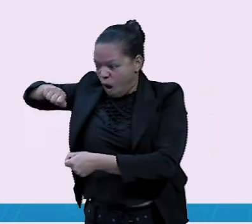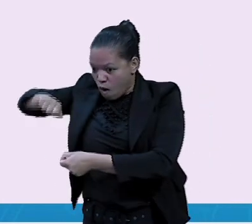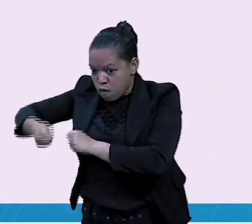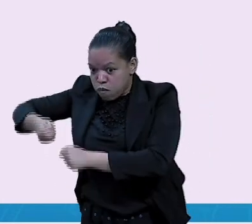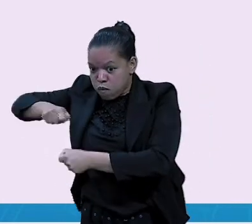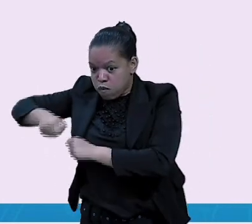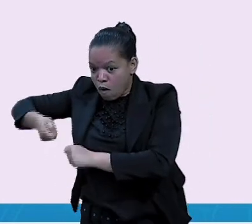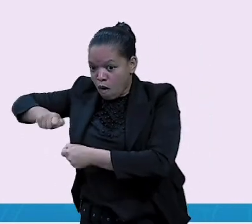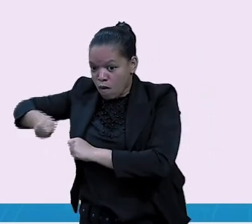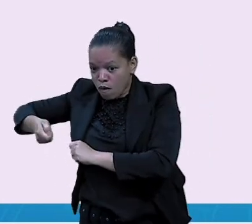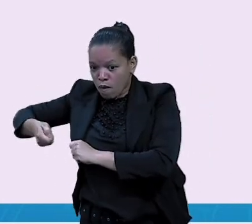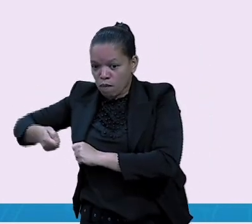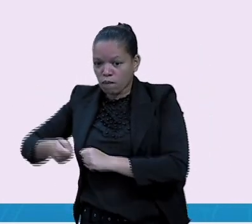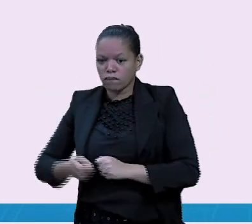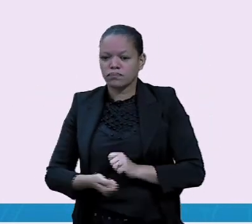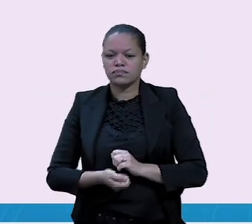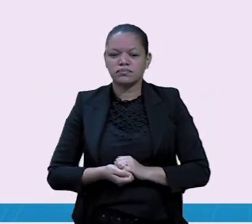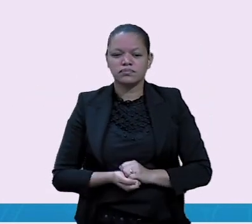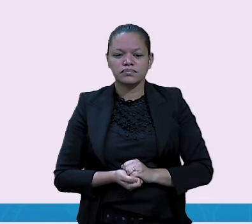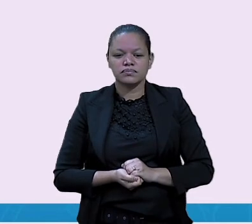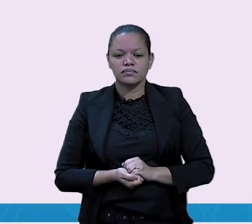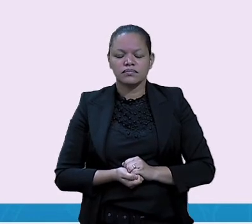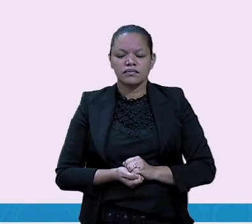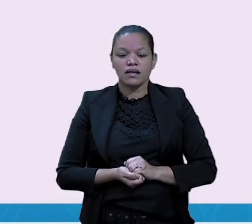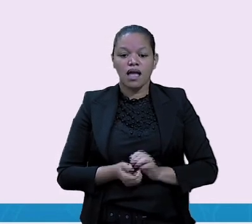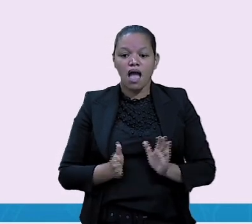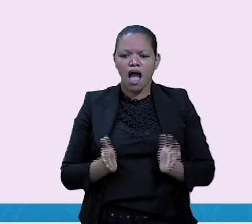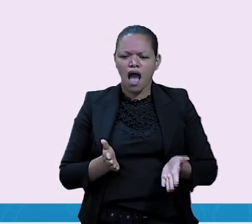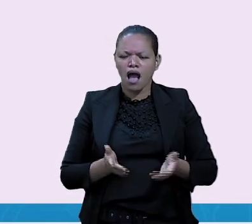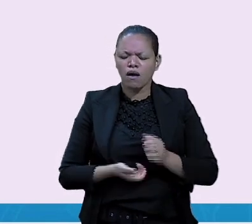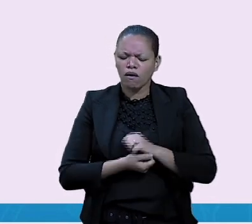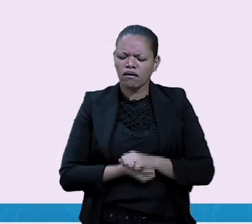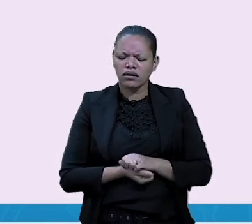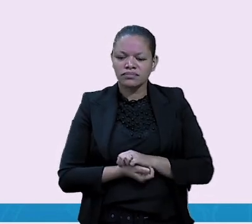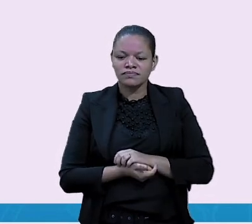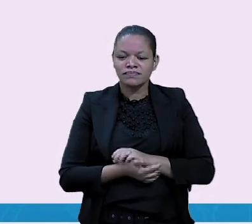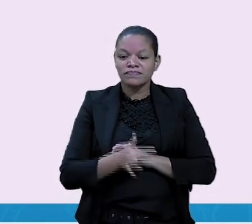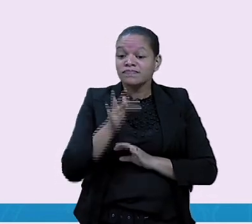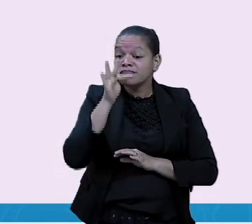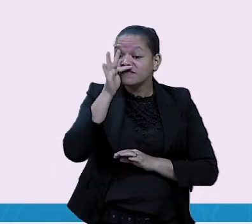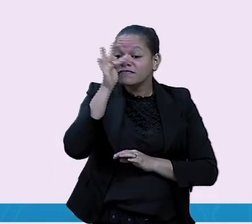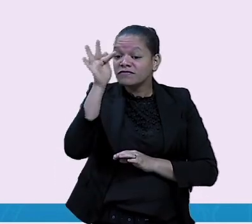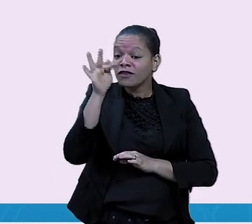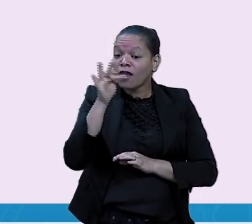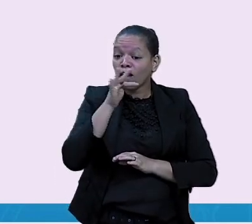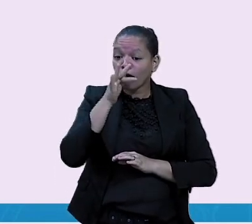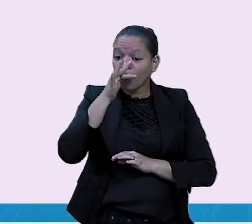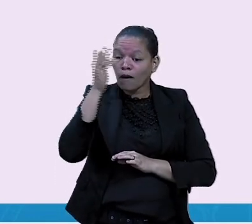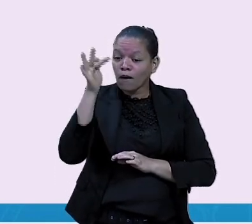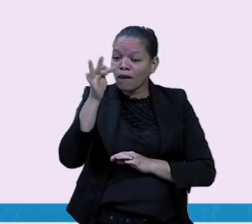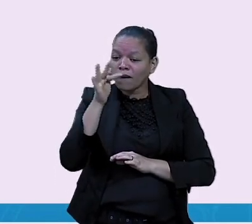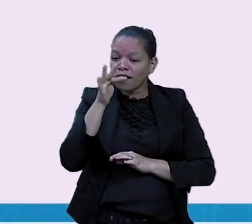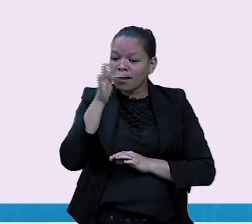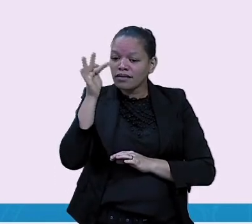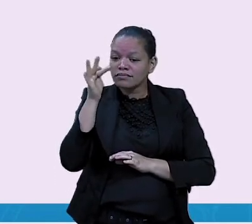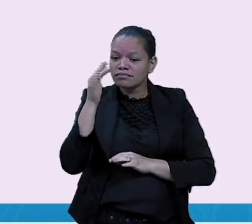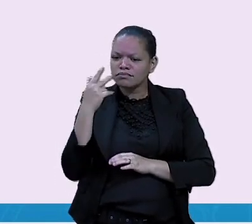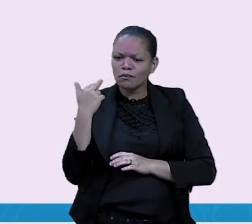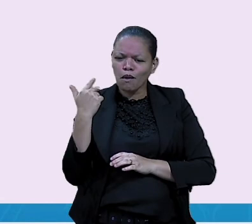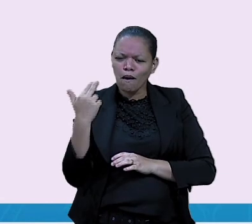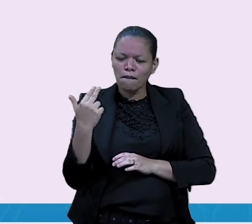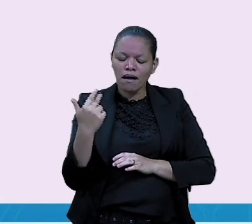flor. Vamos ver aí, no diminutivo, quem vai acertar? Fácil, né? Ficou fácil. Florzinha.